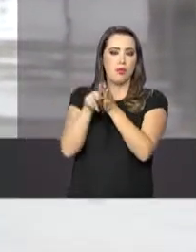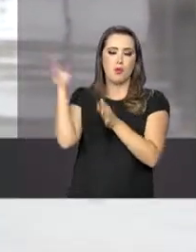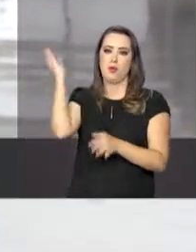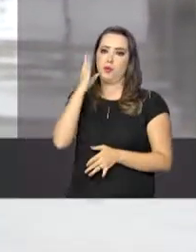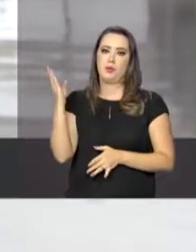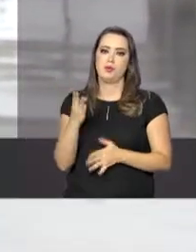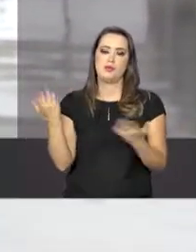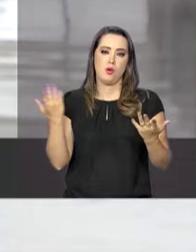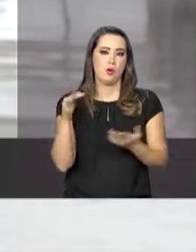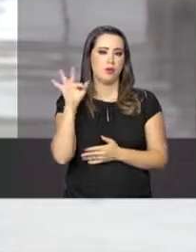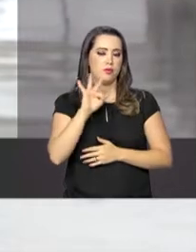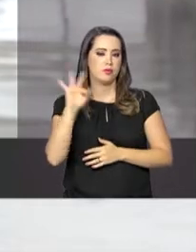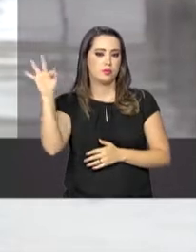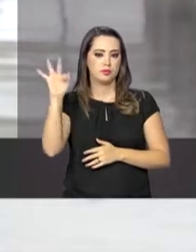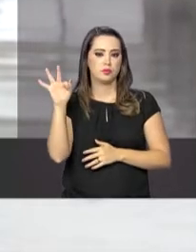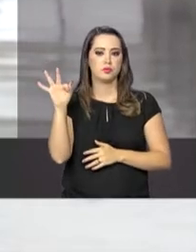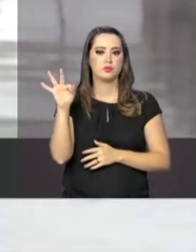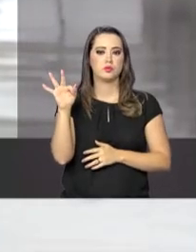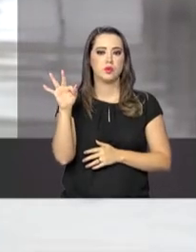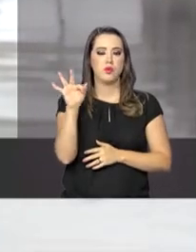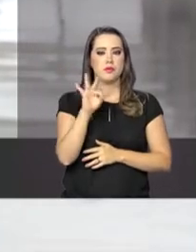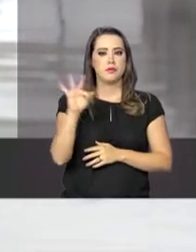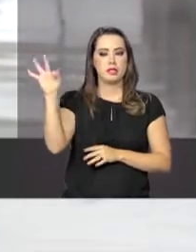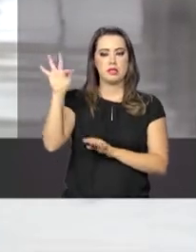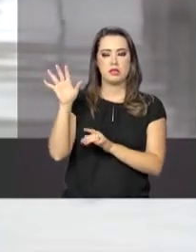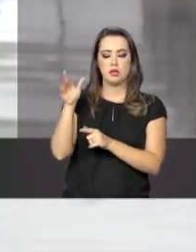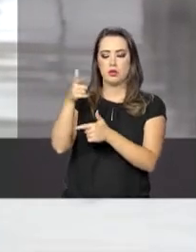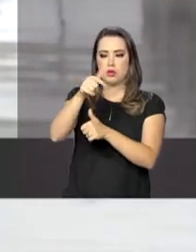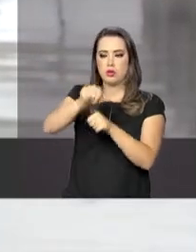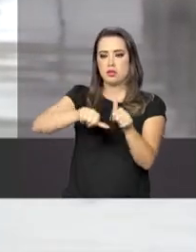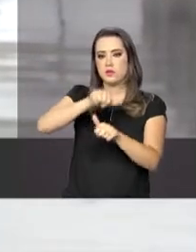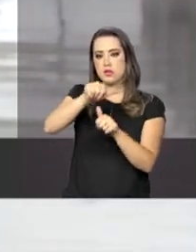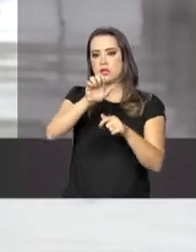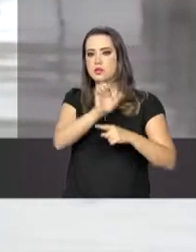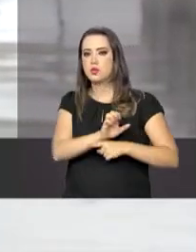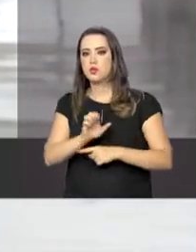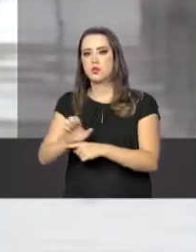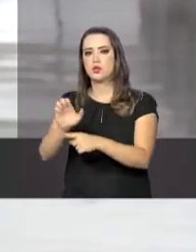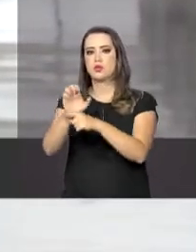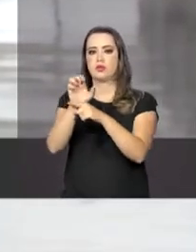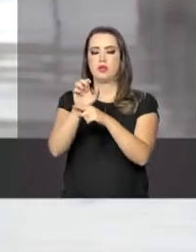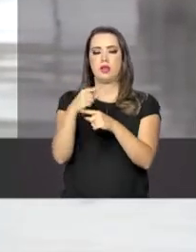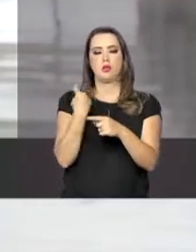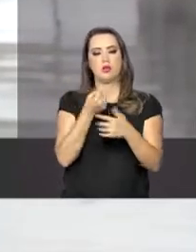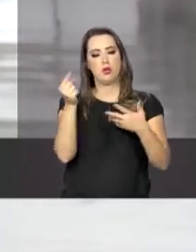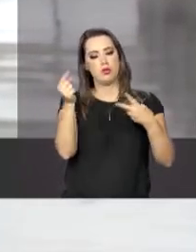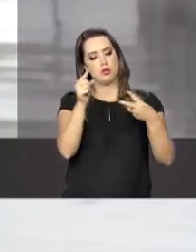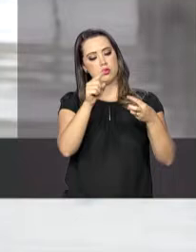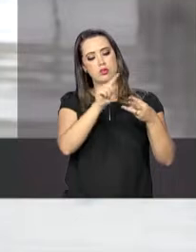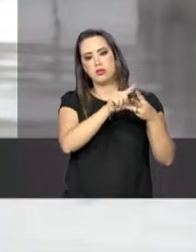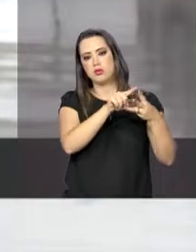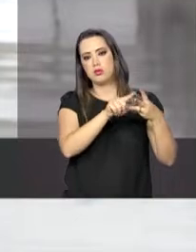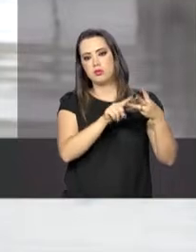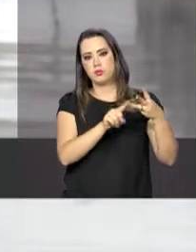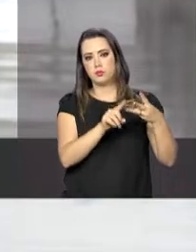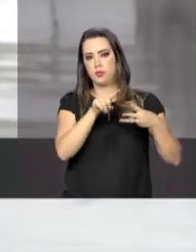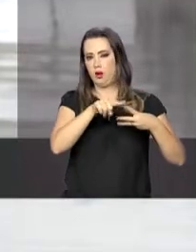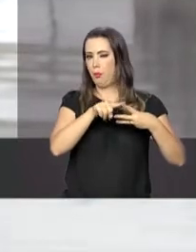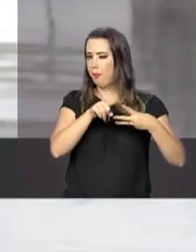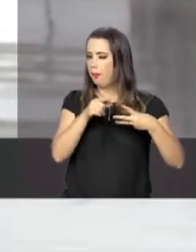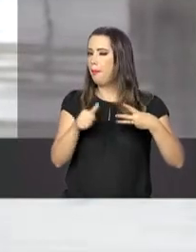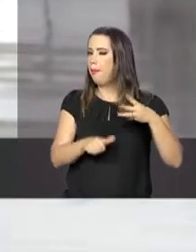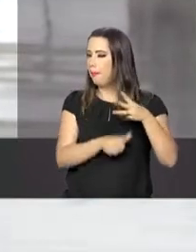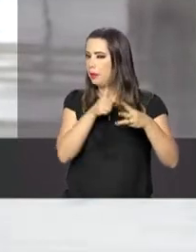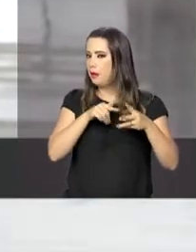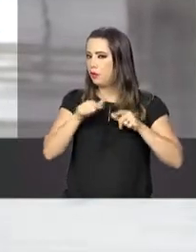a pedido do presidente da República em fevereiro, houve três ações que foram definidas. Primeiro é o ordenamento de fronteira para que a gente